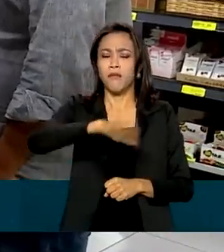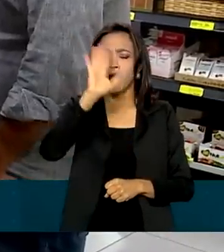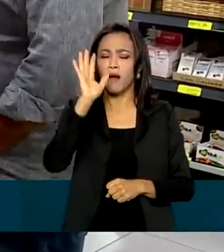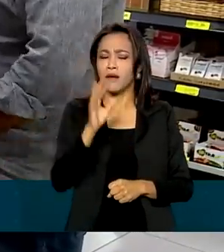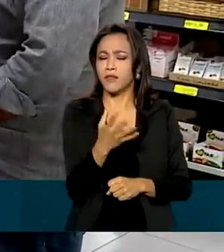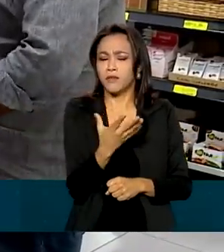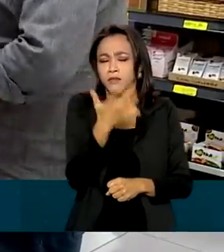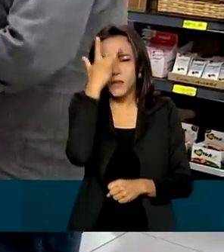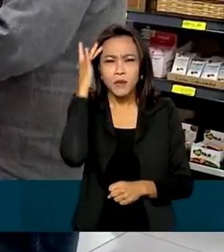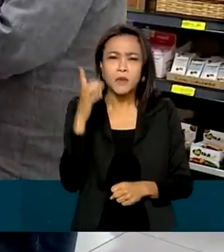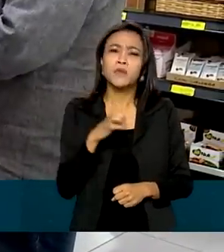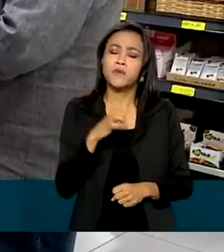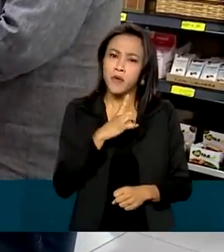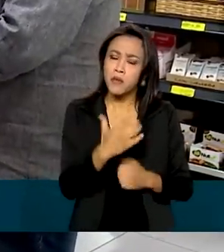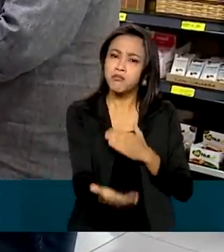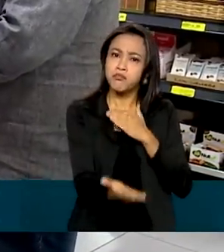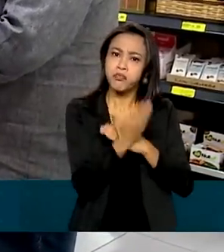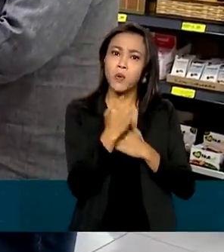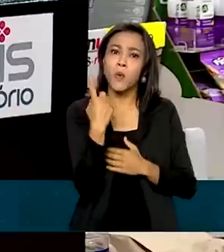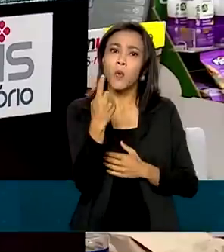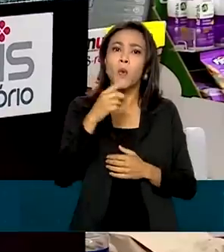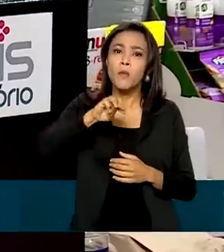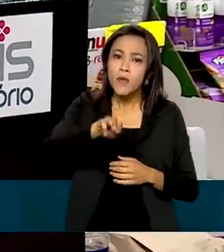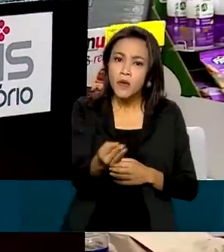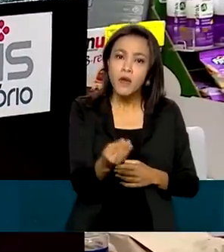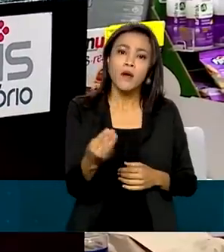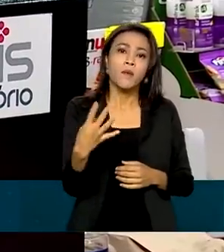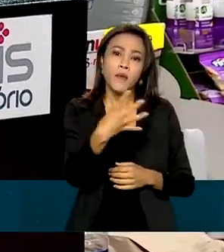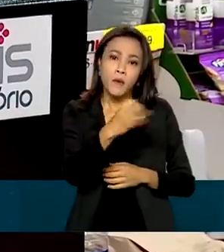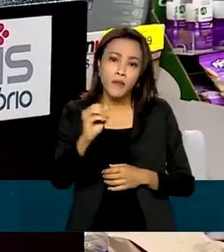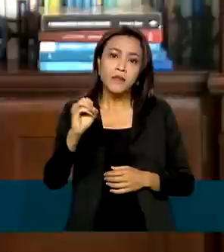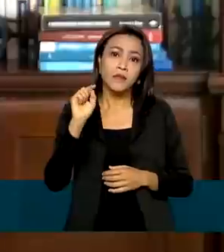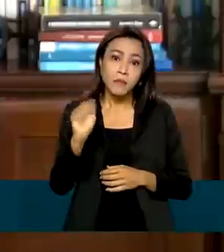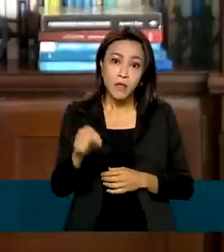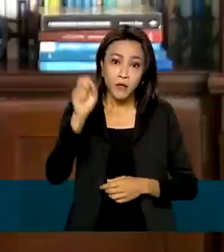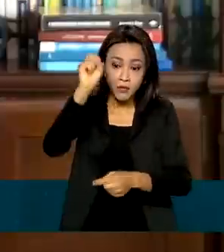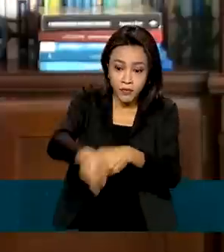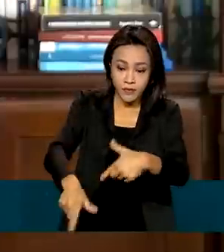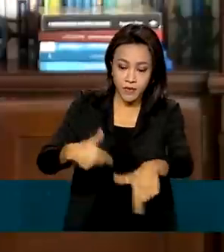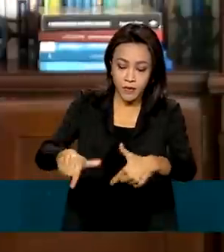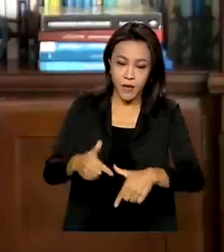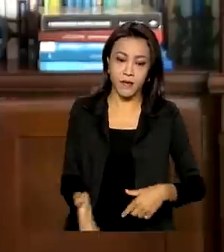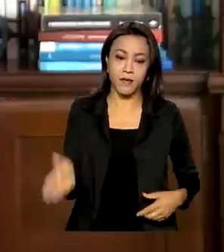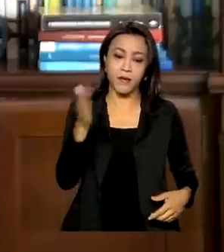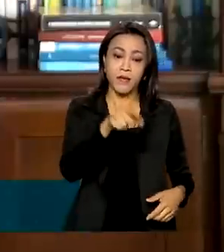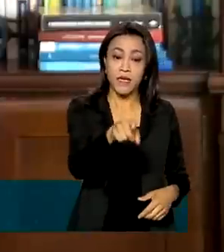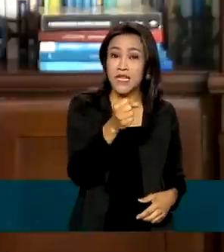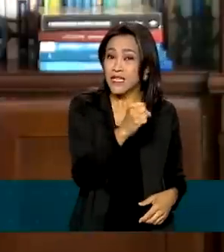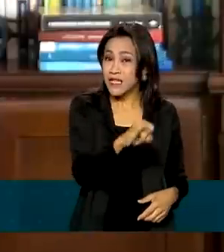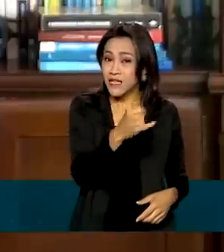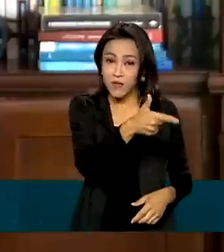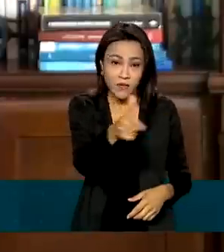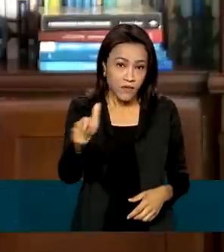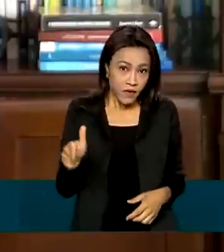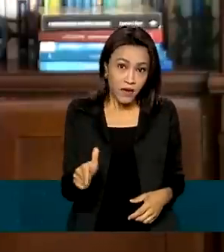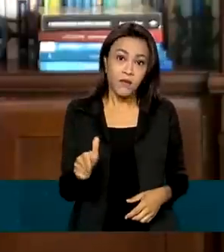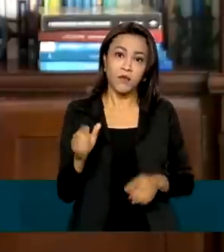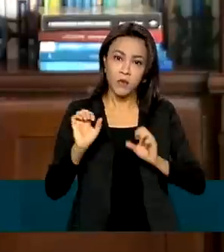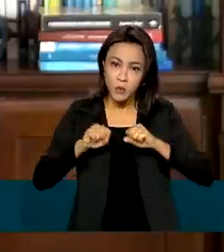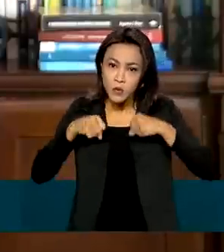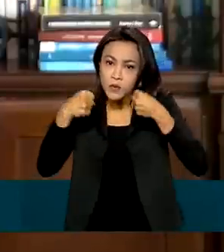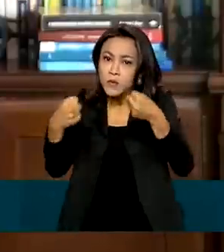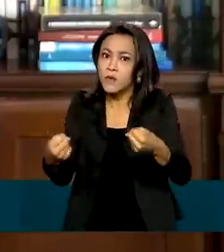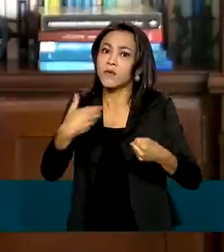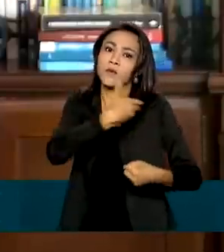trabalhadores e 1,4 milhão de empregadores. Se não tivéssemos tido esse esforço forte do